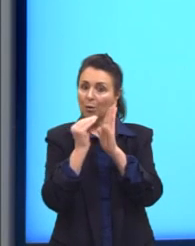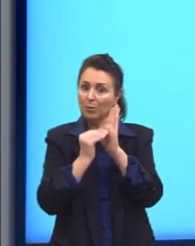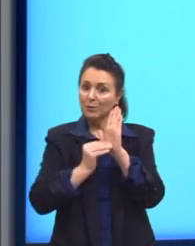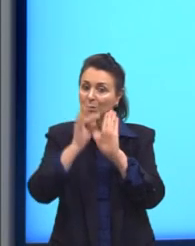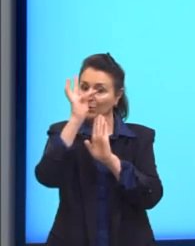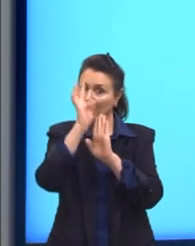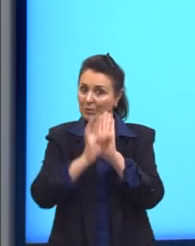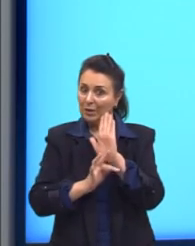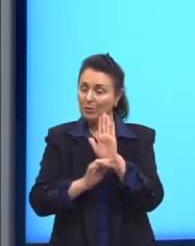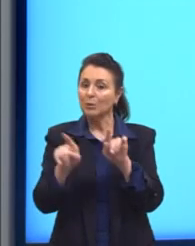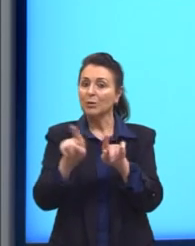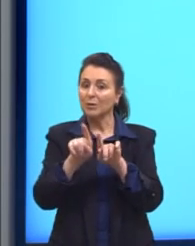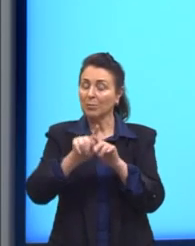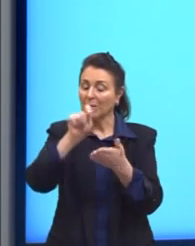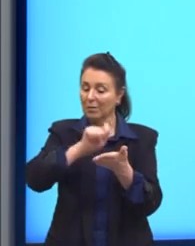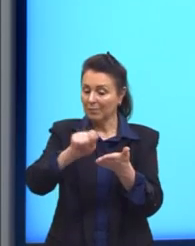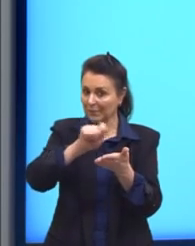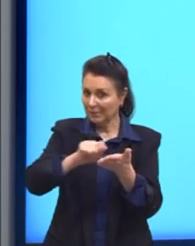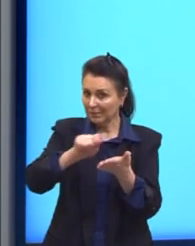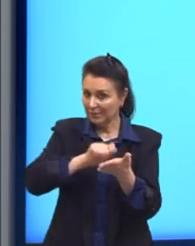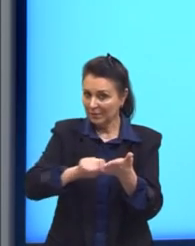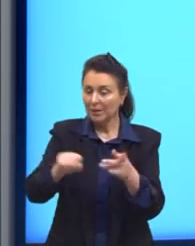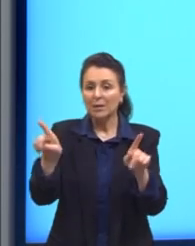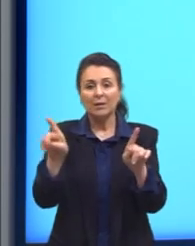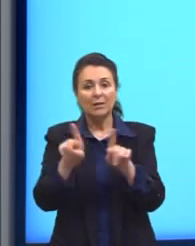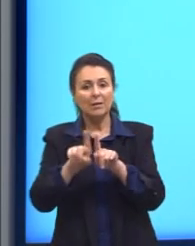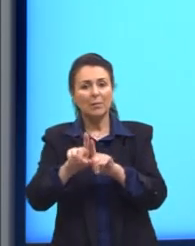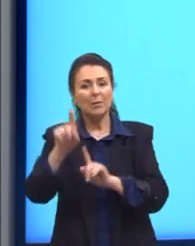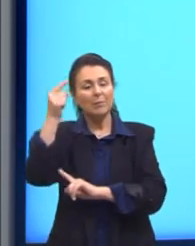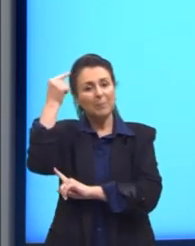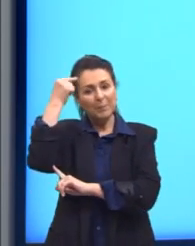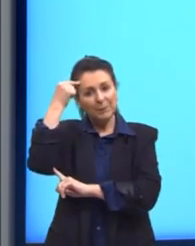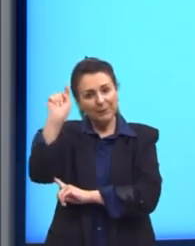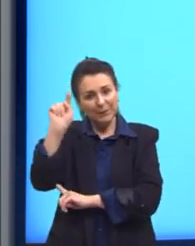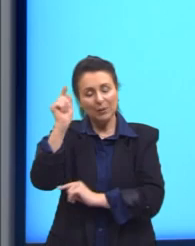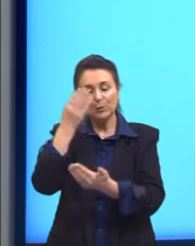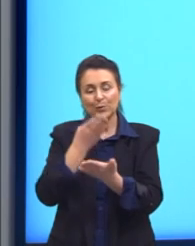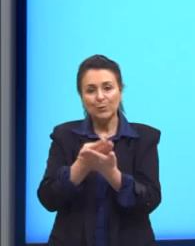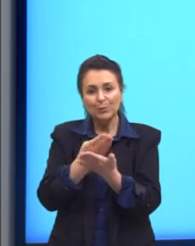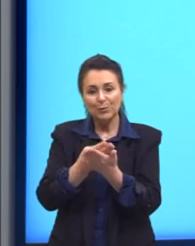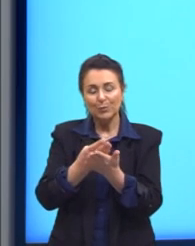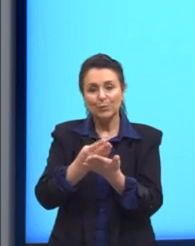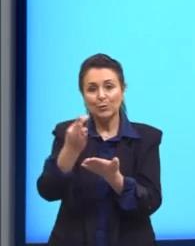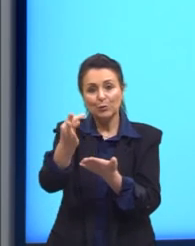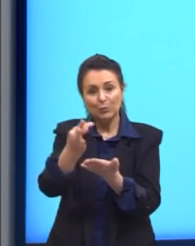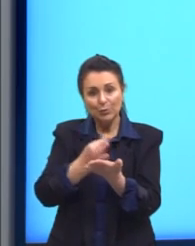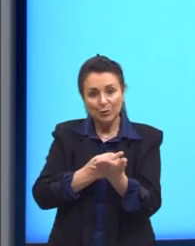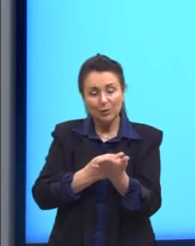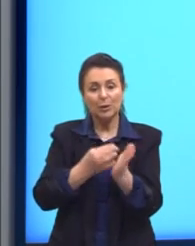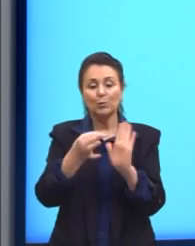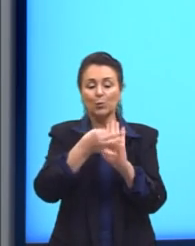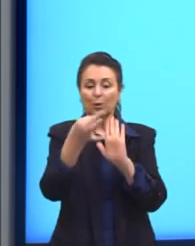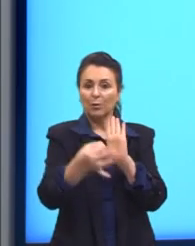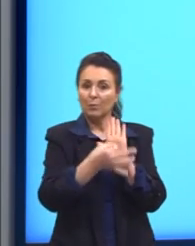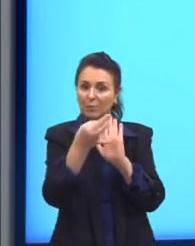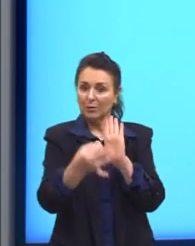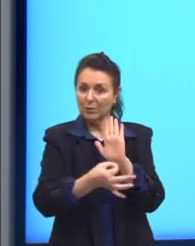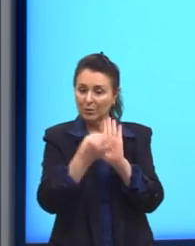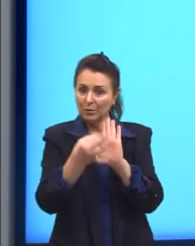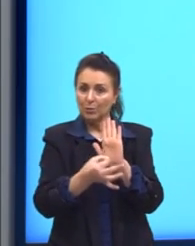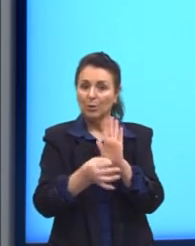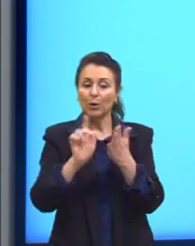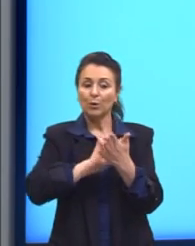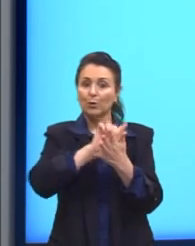produção escrita. E também pensando nos estudos do texto argumentativo, nos